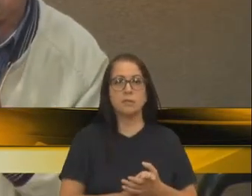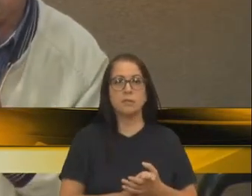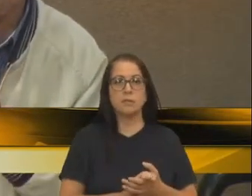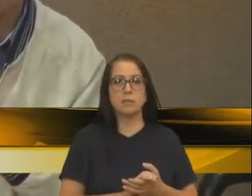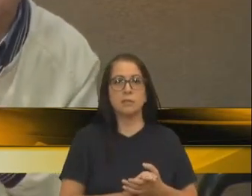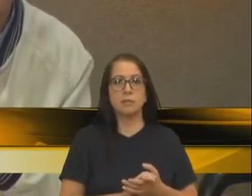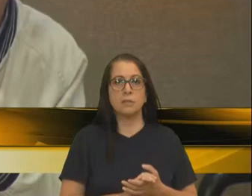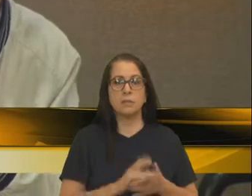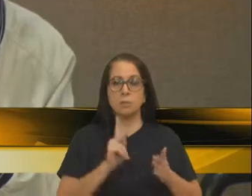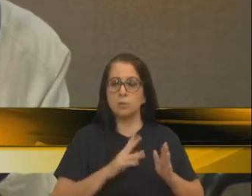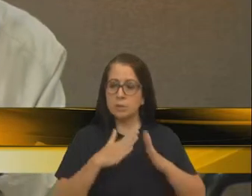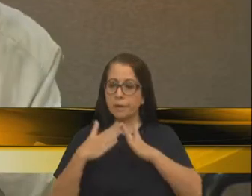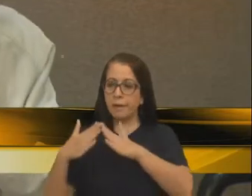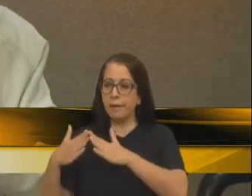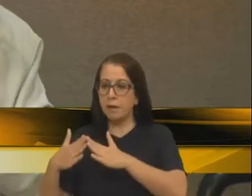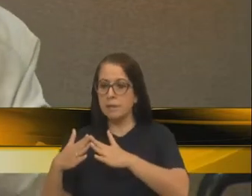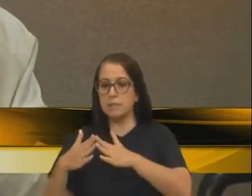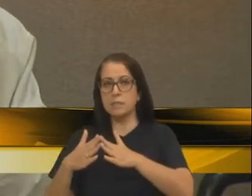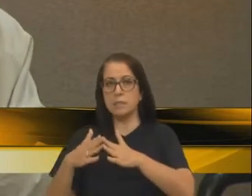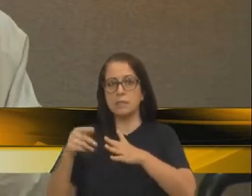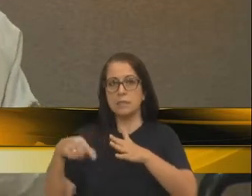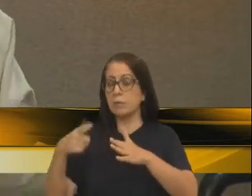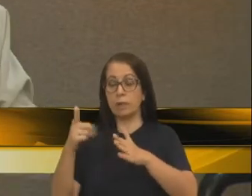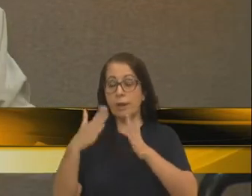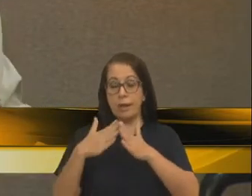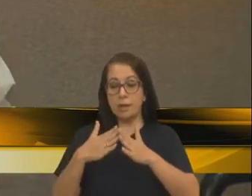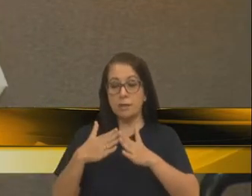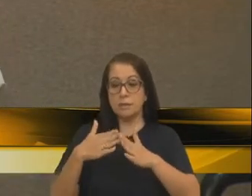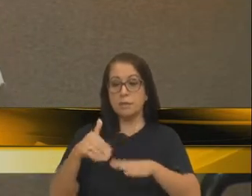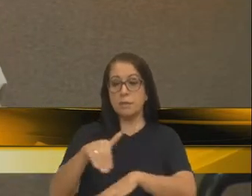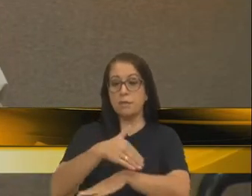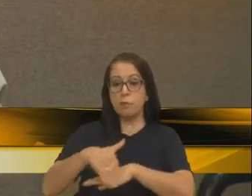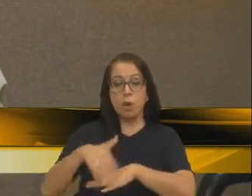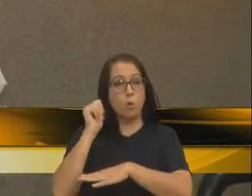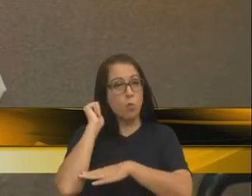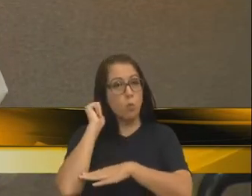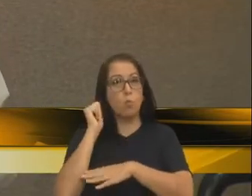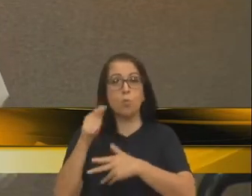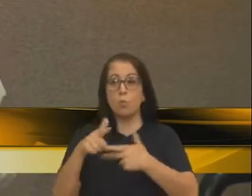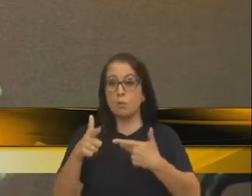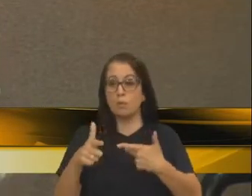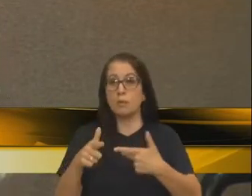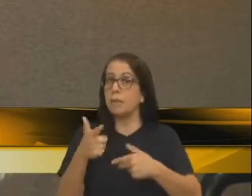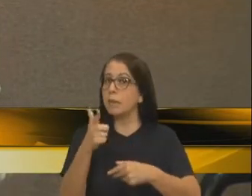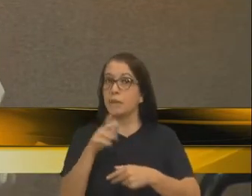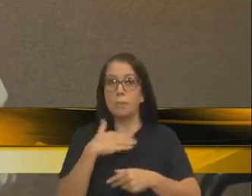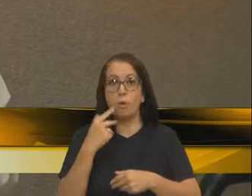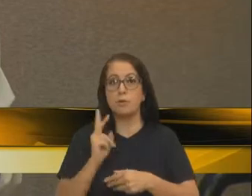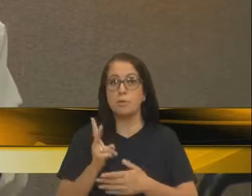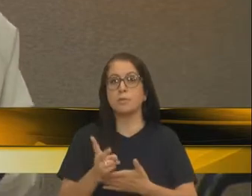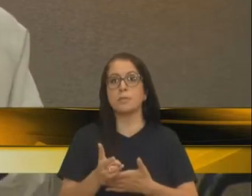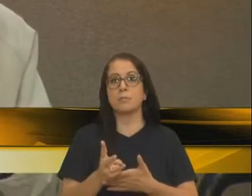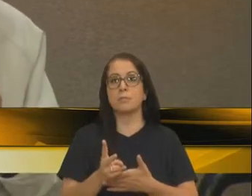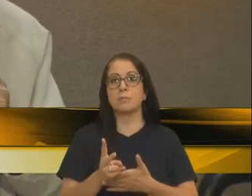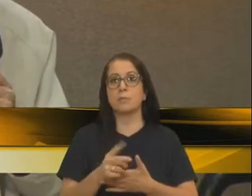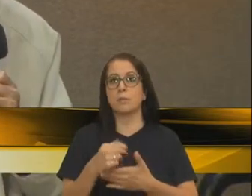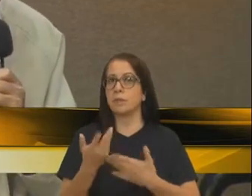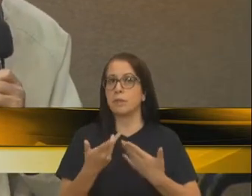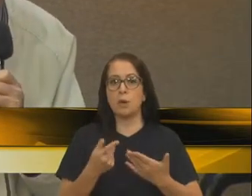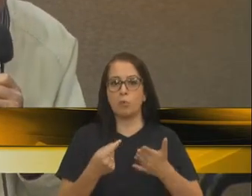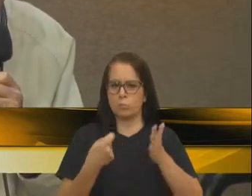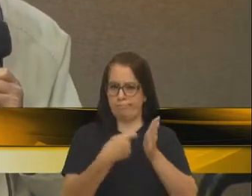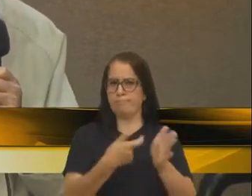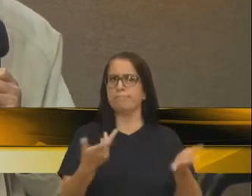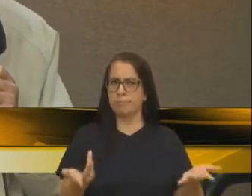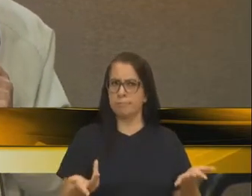os moradores de rua que moram toda hora, gente está tolerando, está se aguentando. Agora, não nos impute isso,